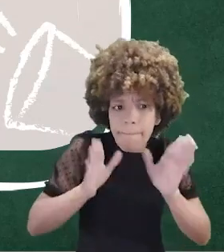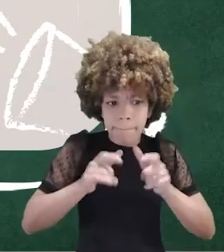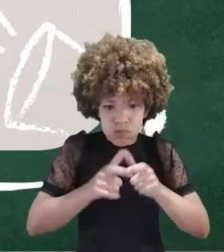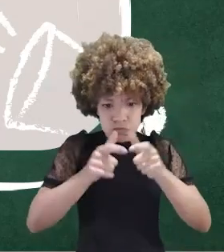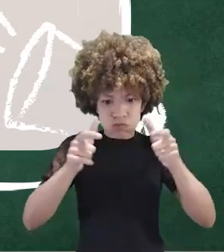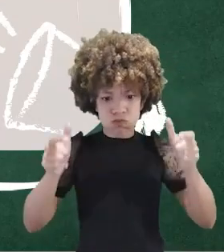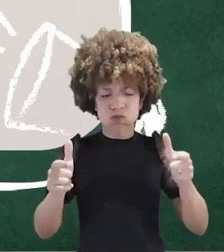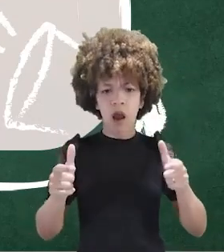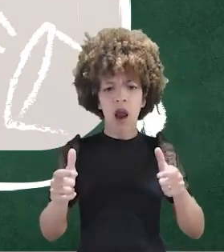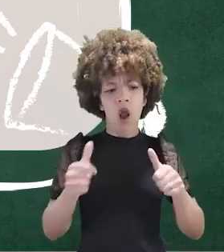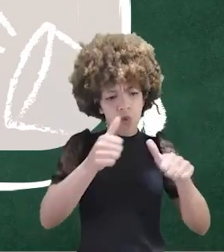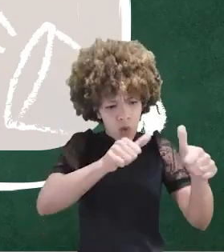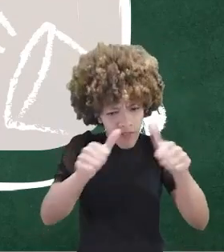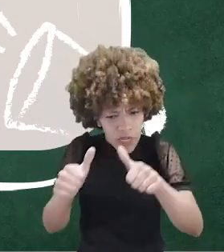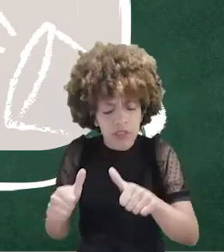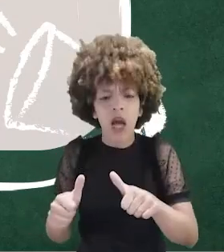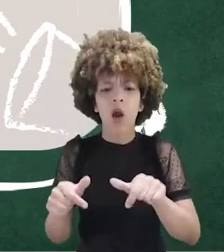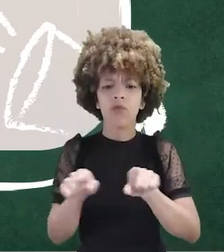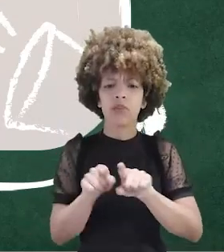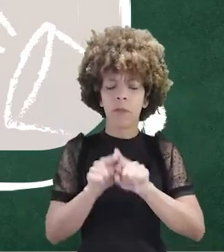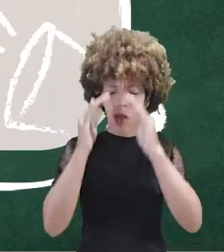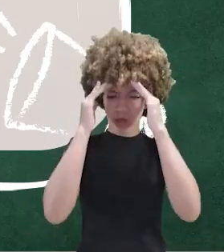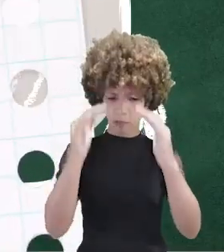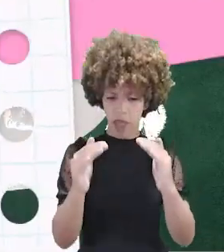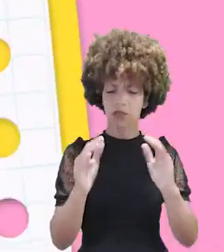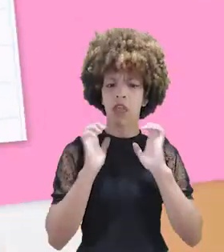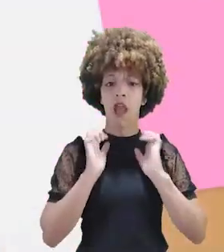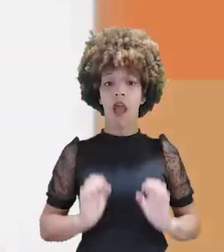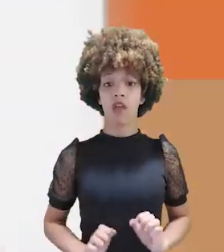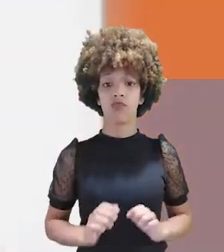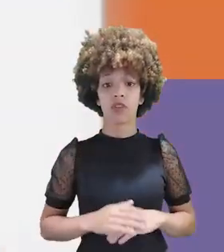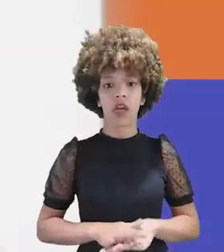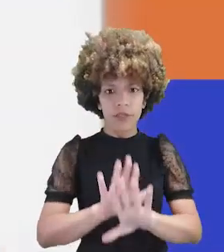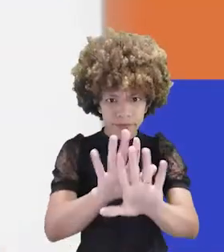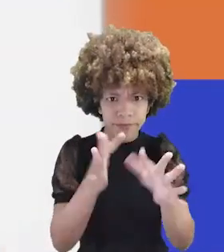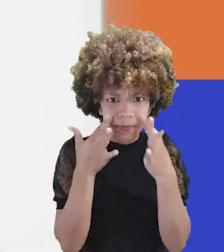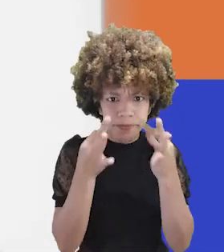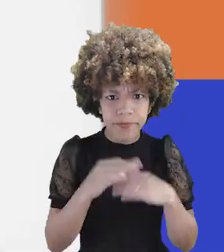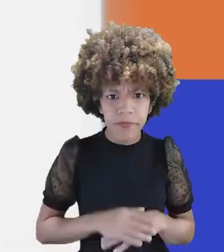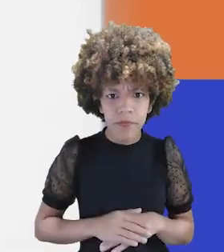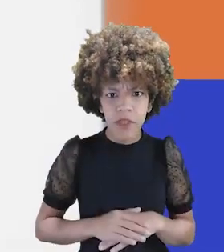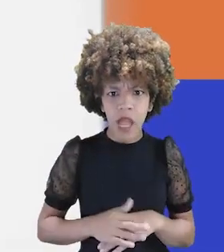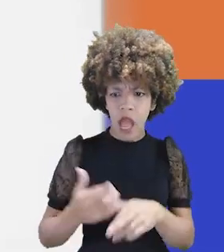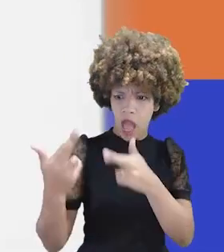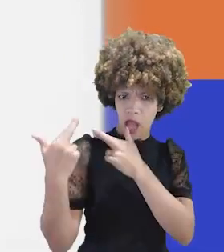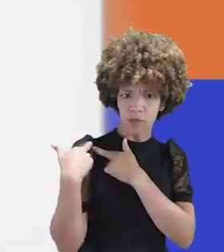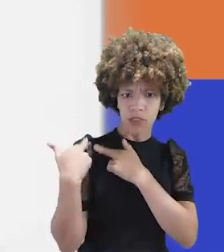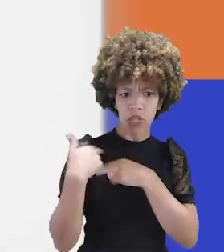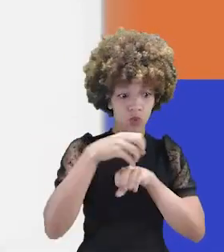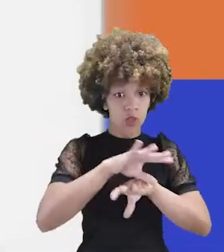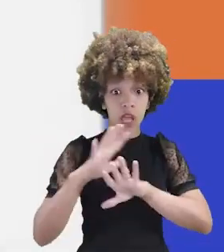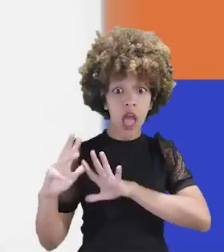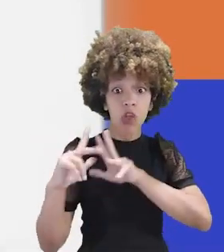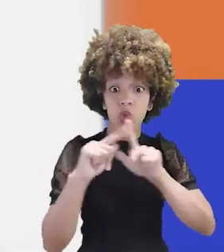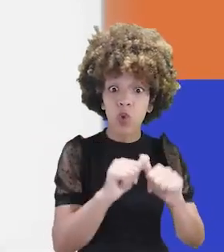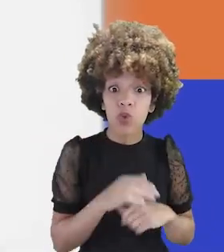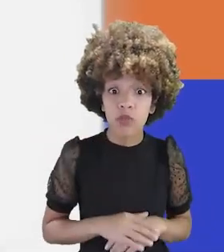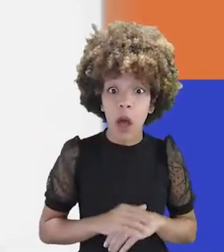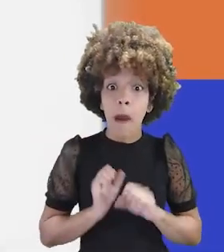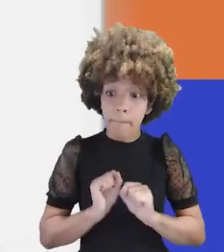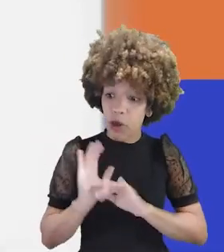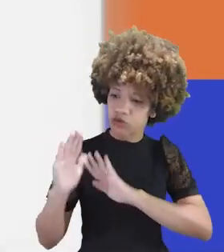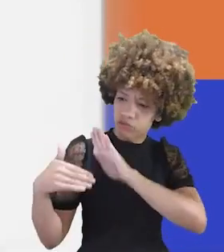questão do senso crítico, do respeito e da ética. Então, anota aí, o compromisso com a educação é de todos.